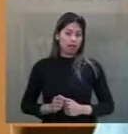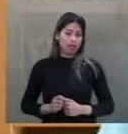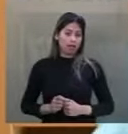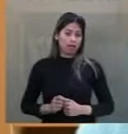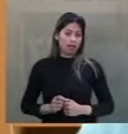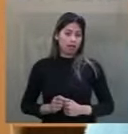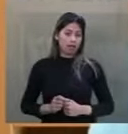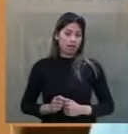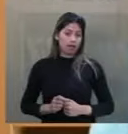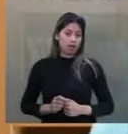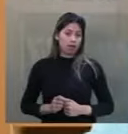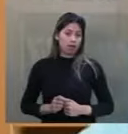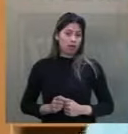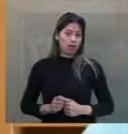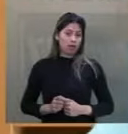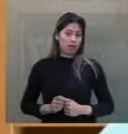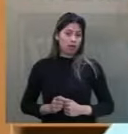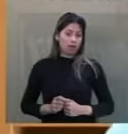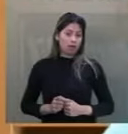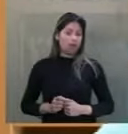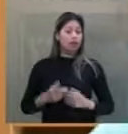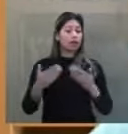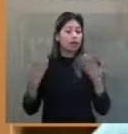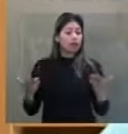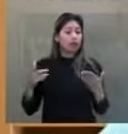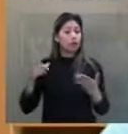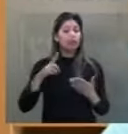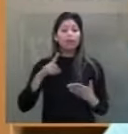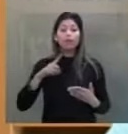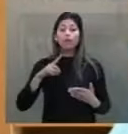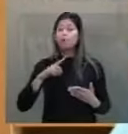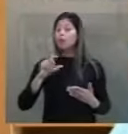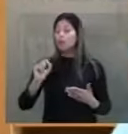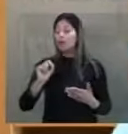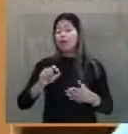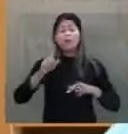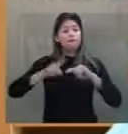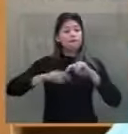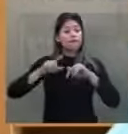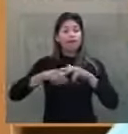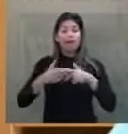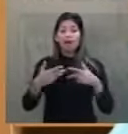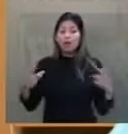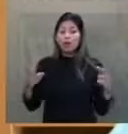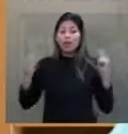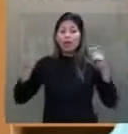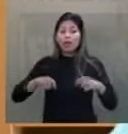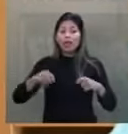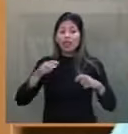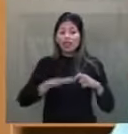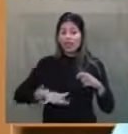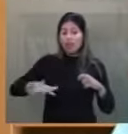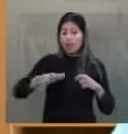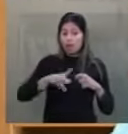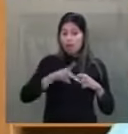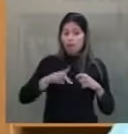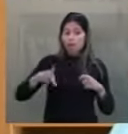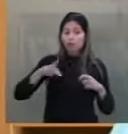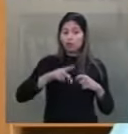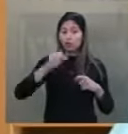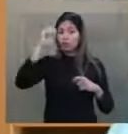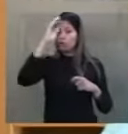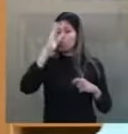fornecido por uma série de entidades dos professores no Brasil.